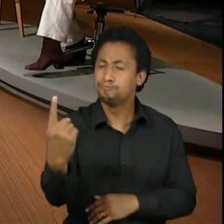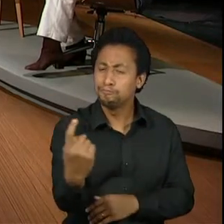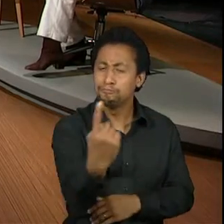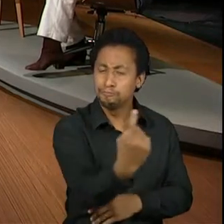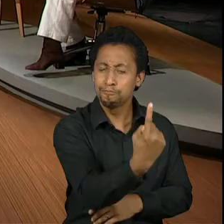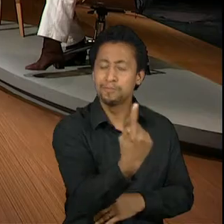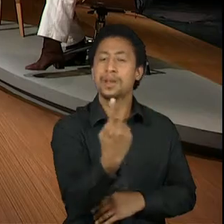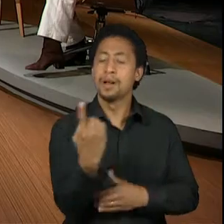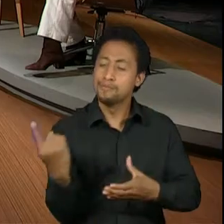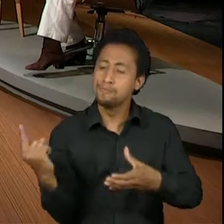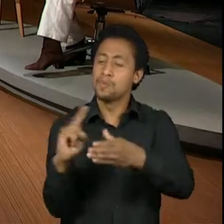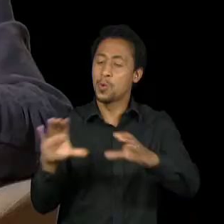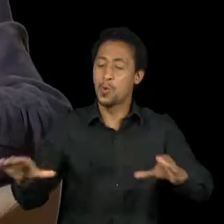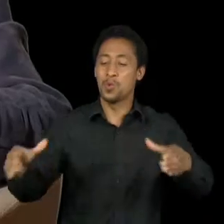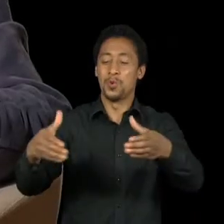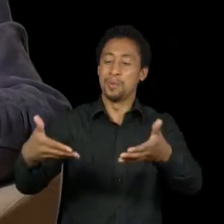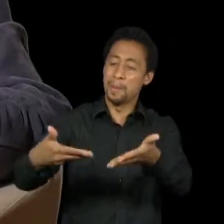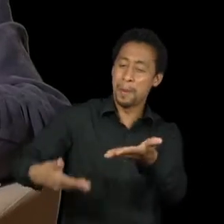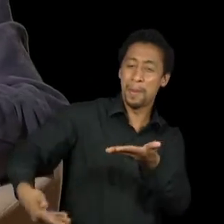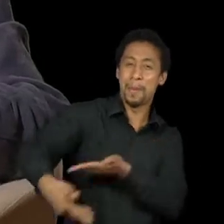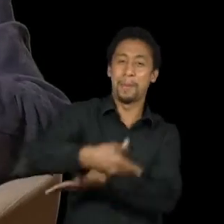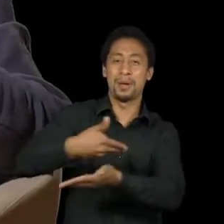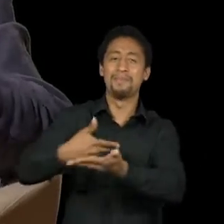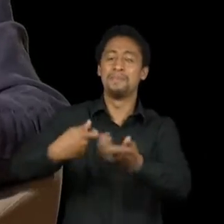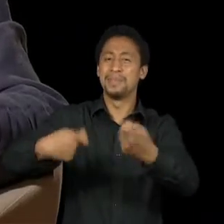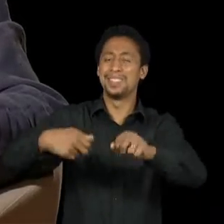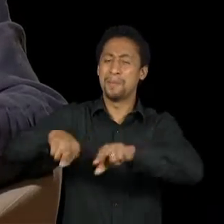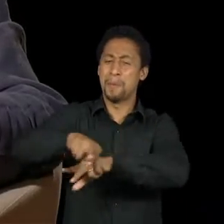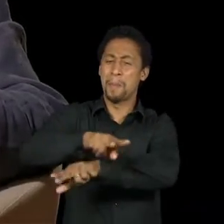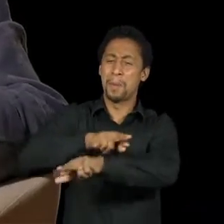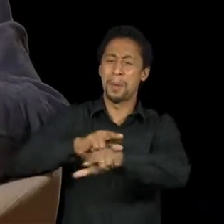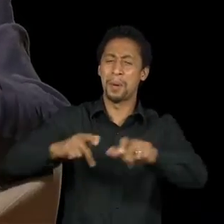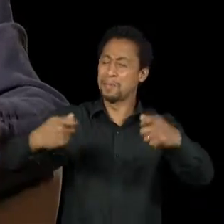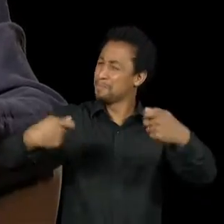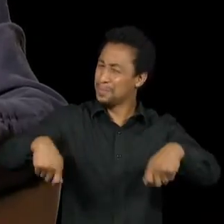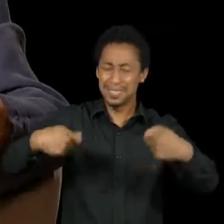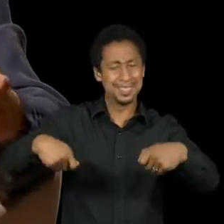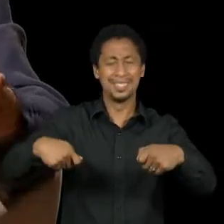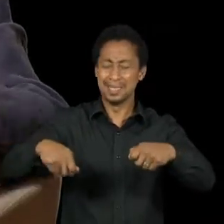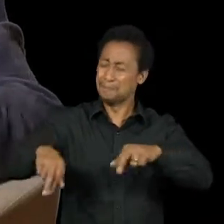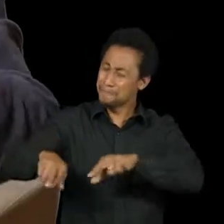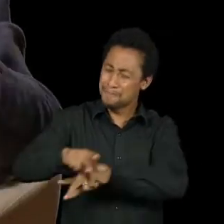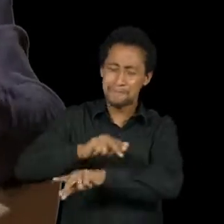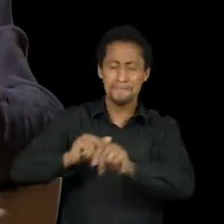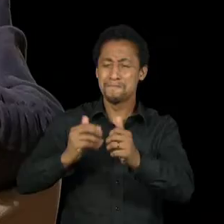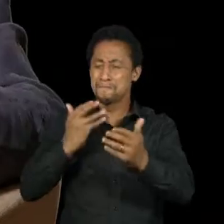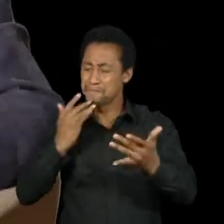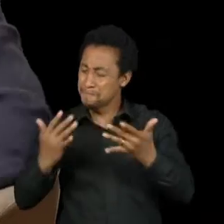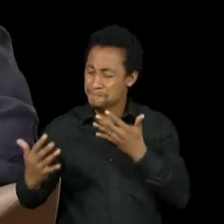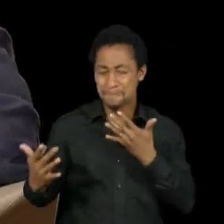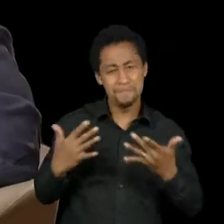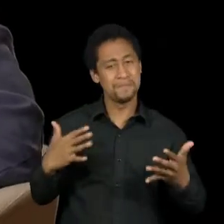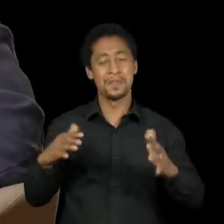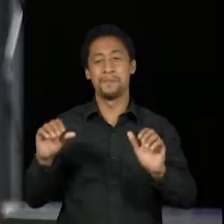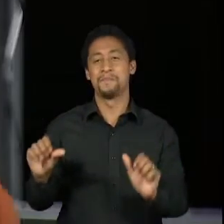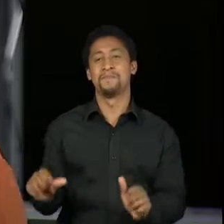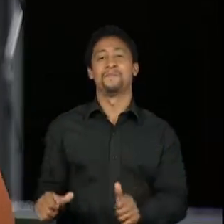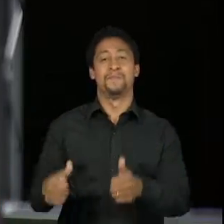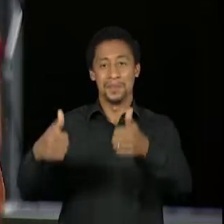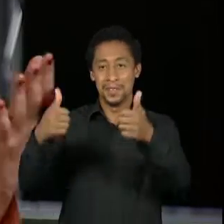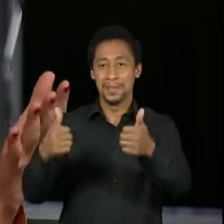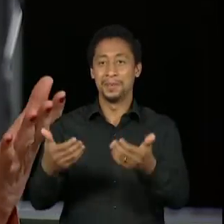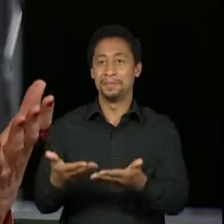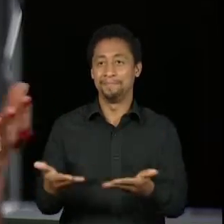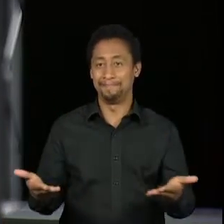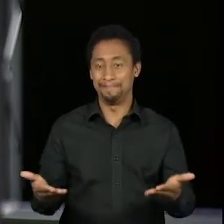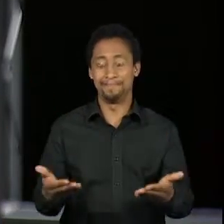E esse todo, quanto mais diverso, quanto mais heterogêneo, quanto mais colorido, melhor é. Foi